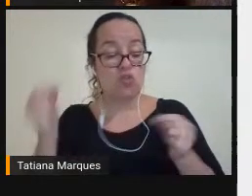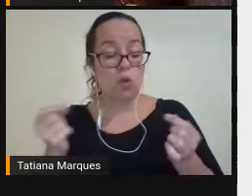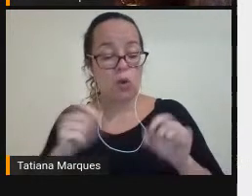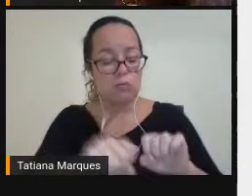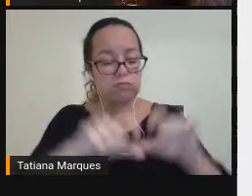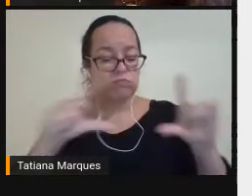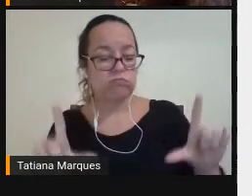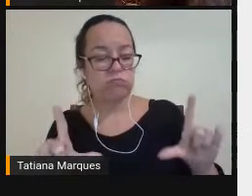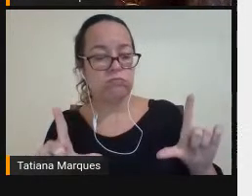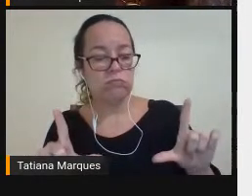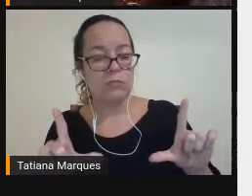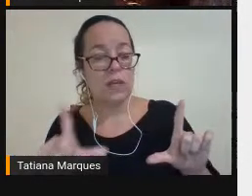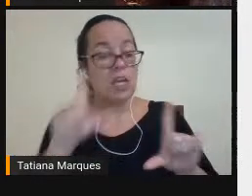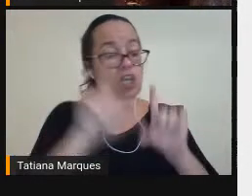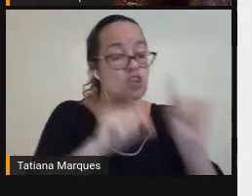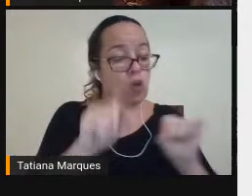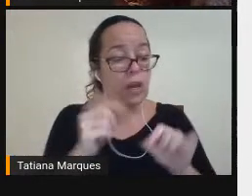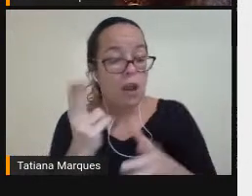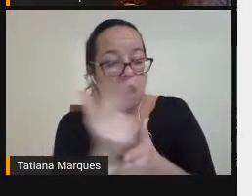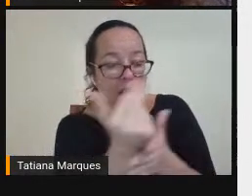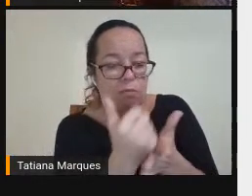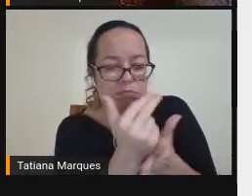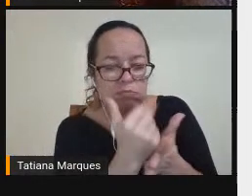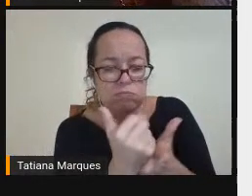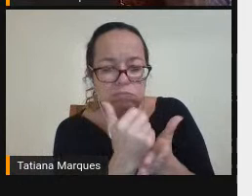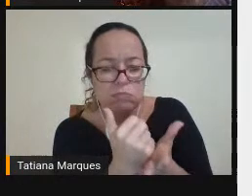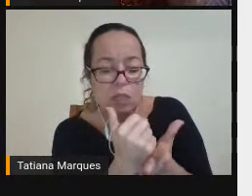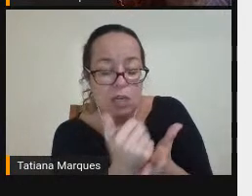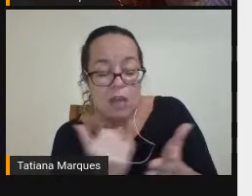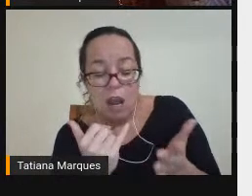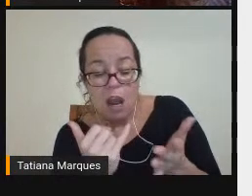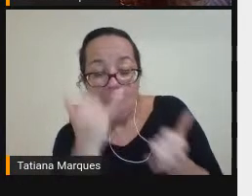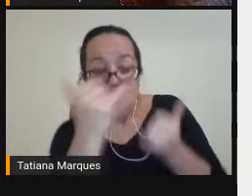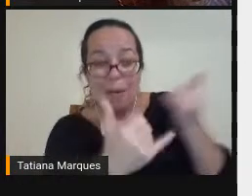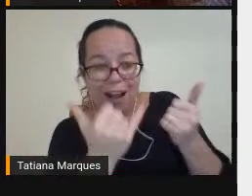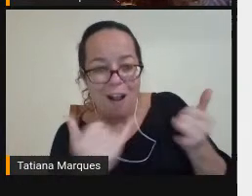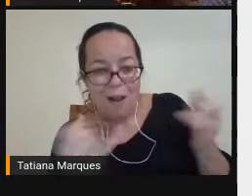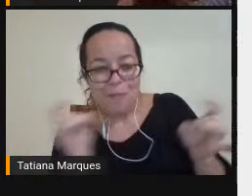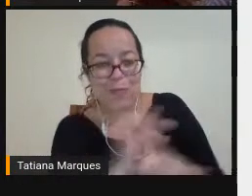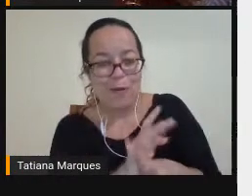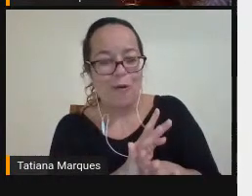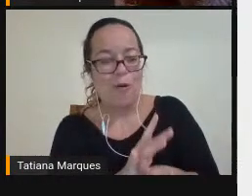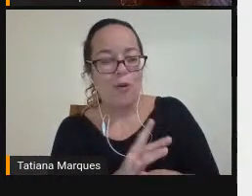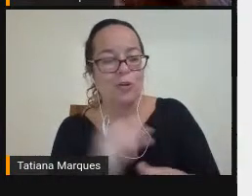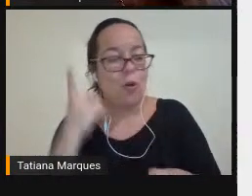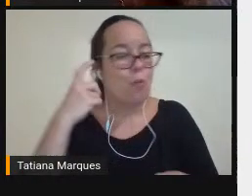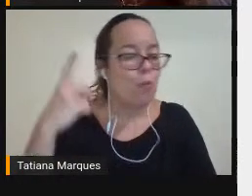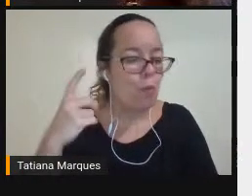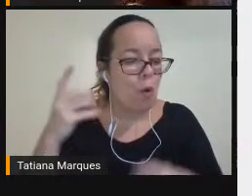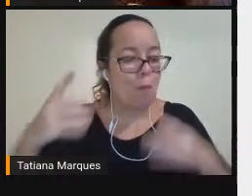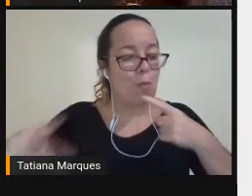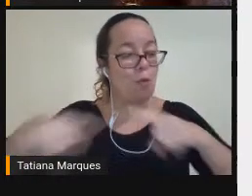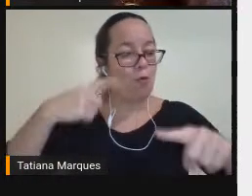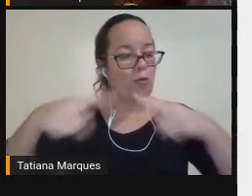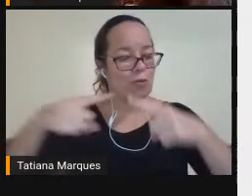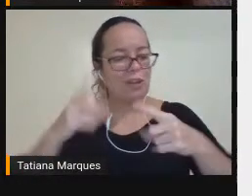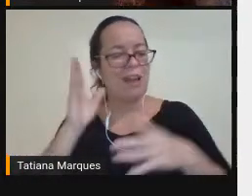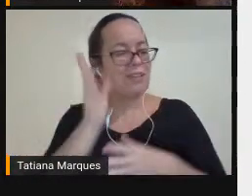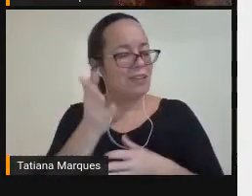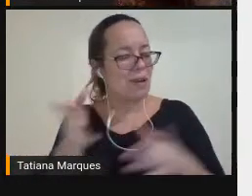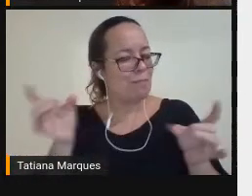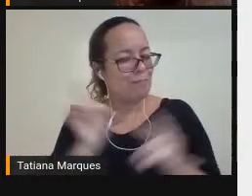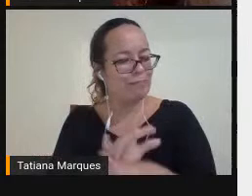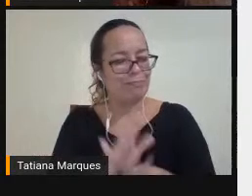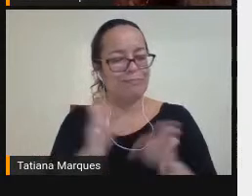Escolheu as imagens Olha lá E o jogo Já fica pronto Com musiquinha Com som Muito bacana Você pode colocar